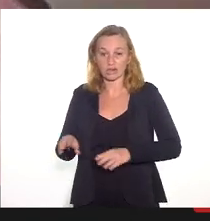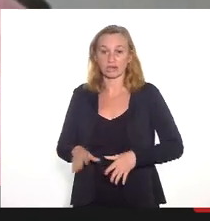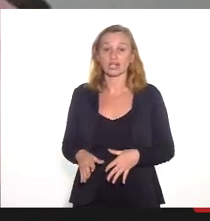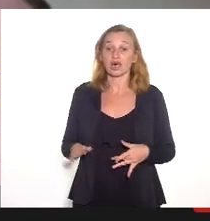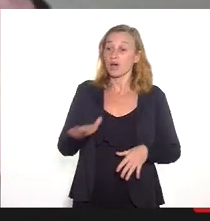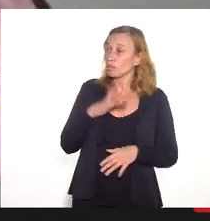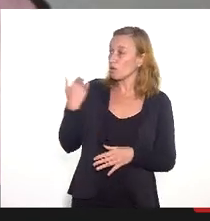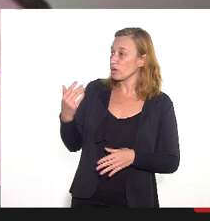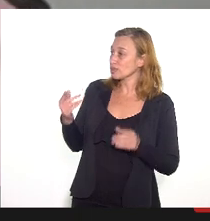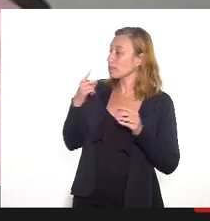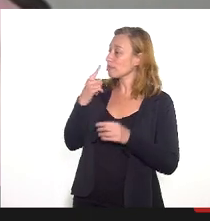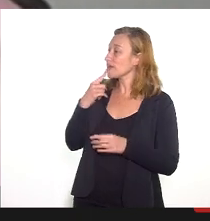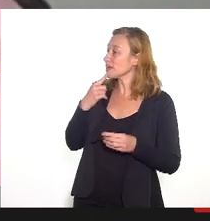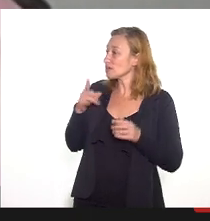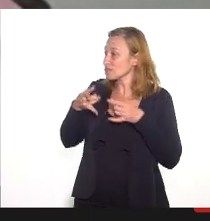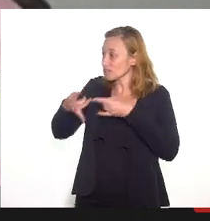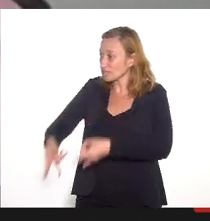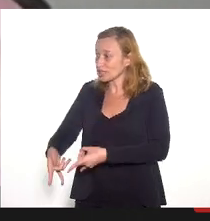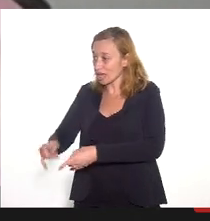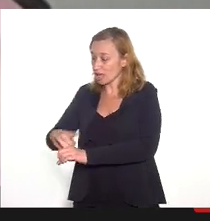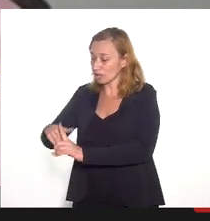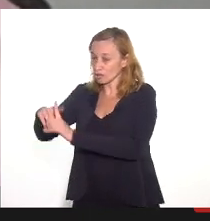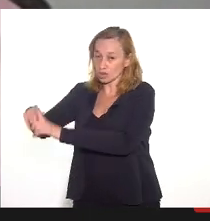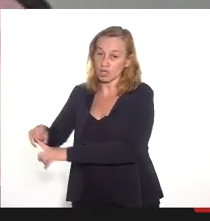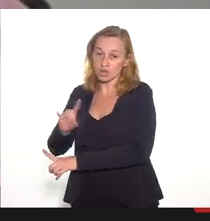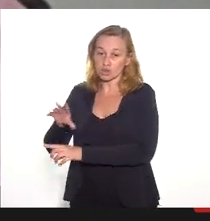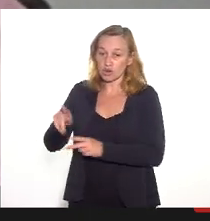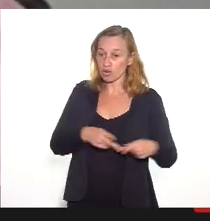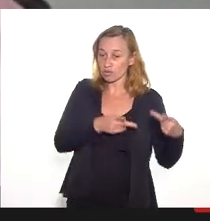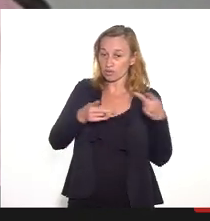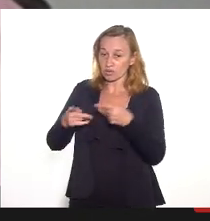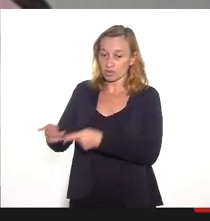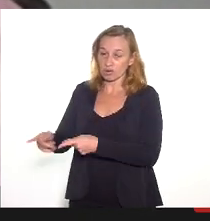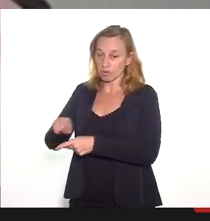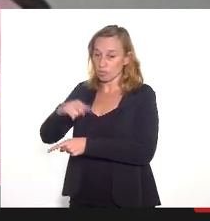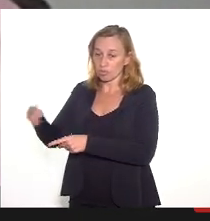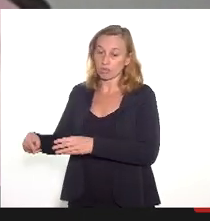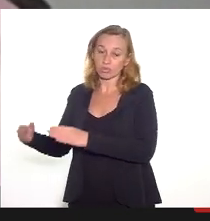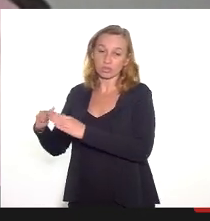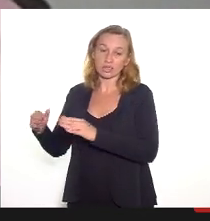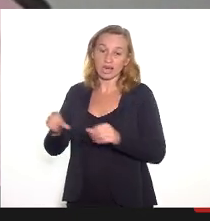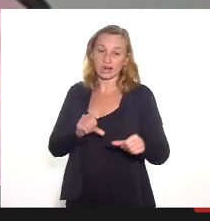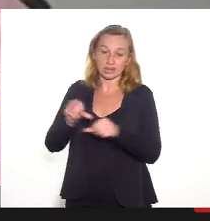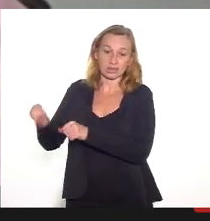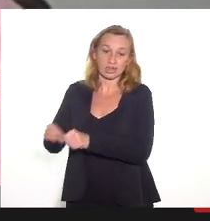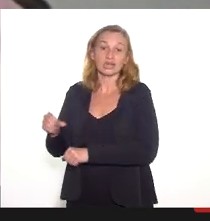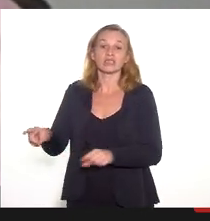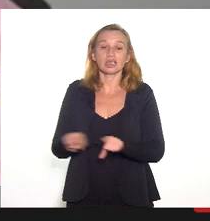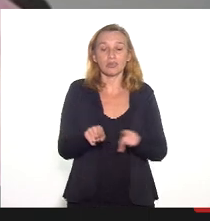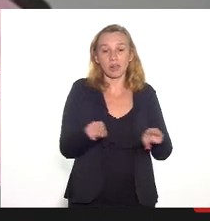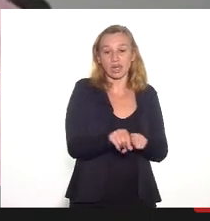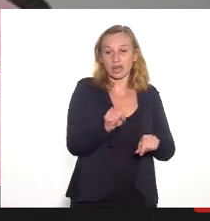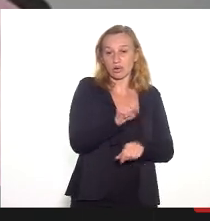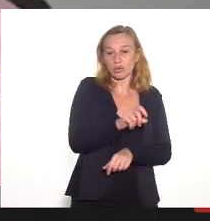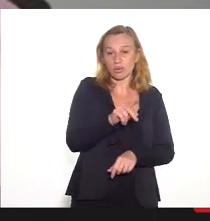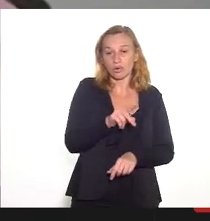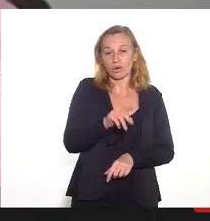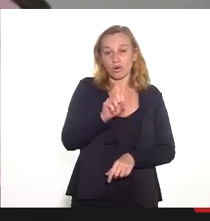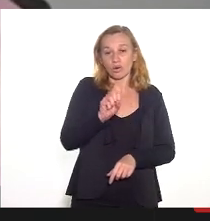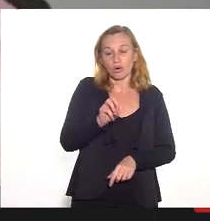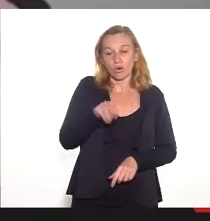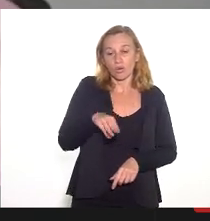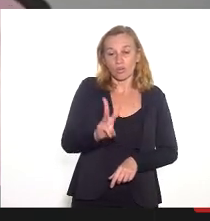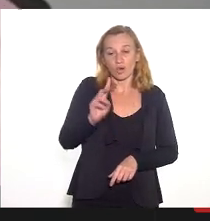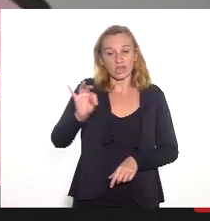se morrer, está perto do cemitério, é só botar para o muro do lado. E a questão da UPA do Oeste Shopping, que atende uma população de